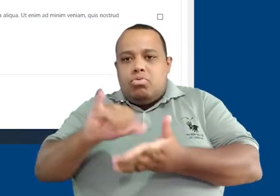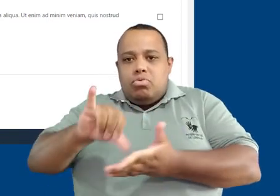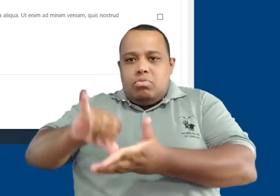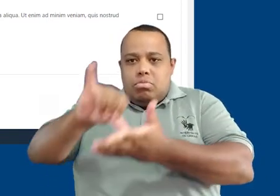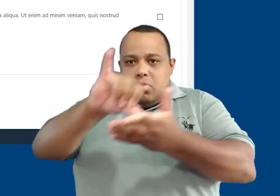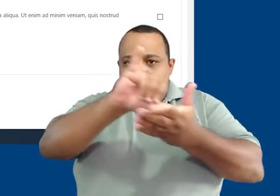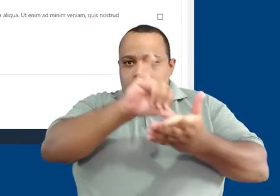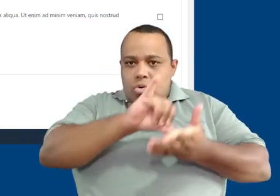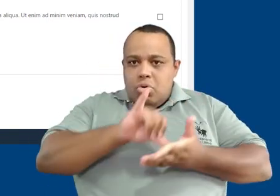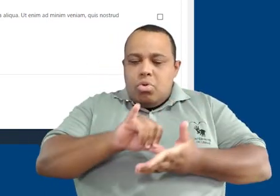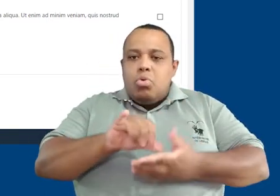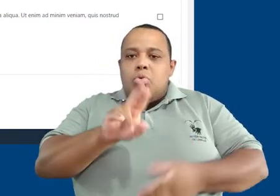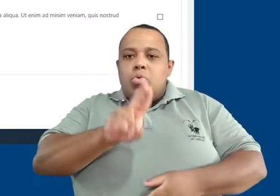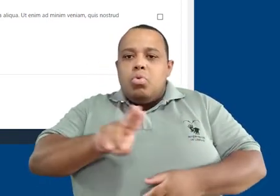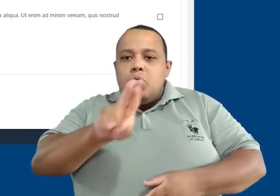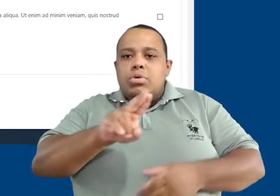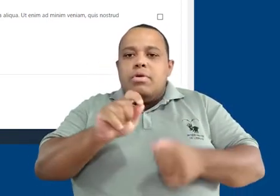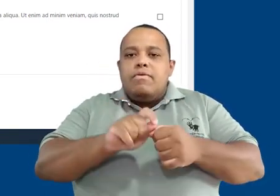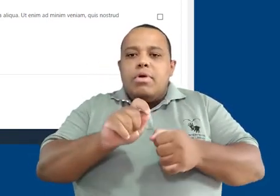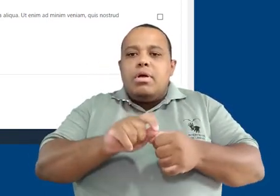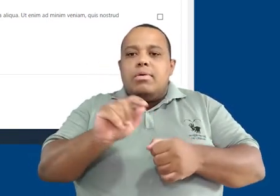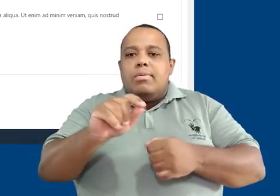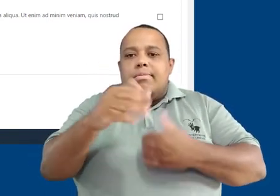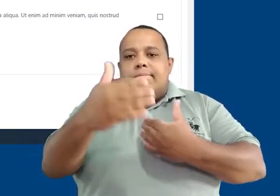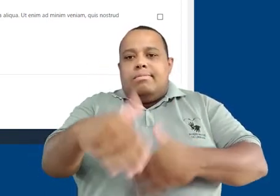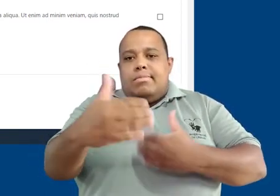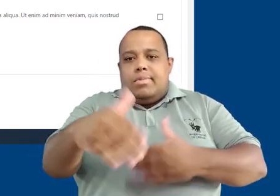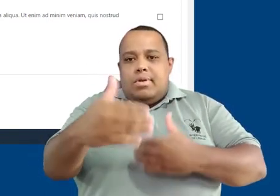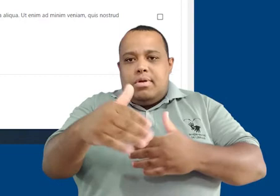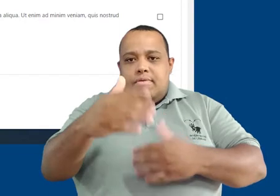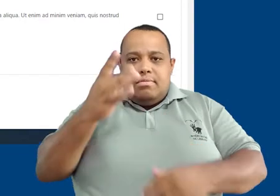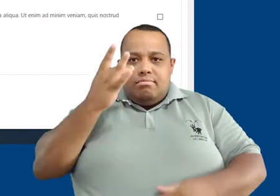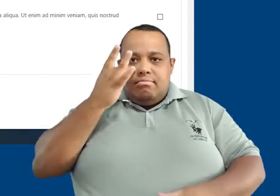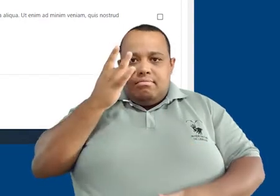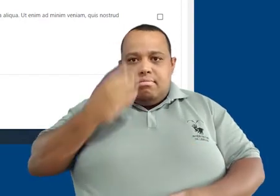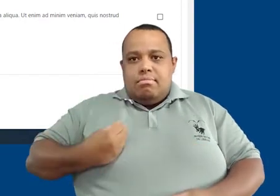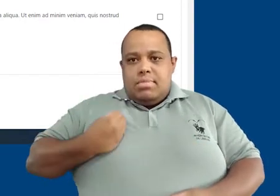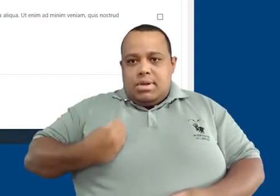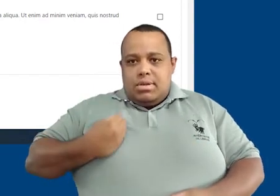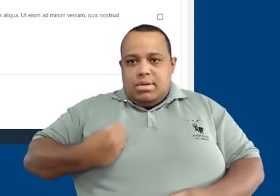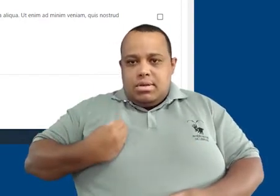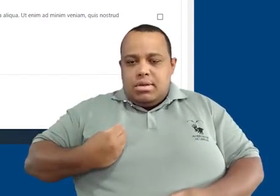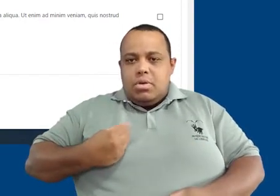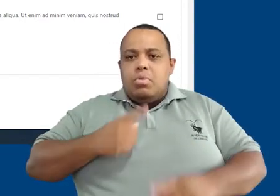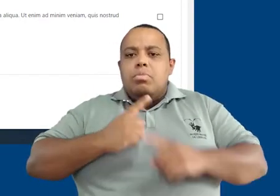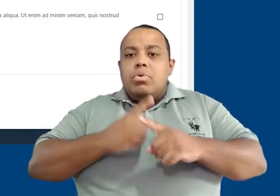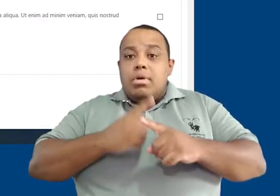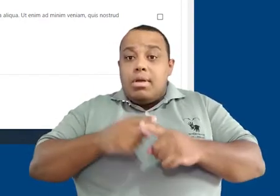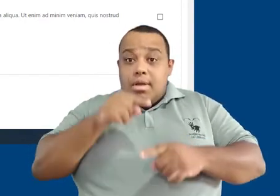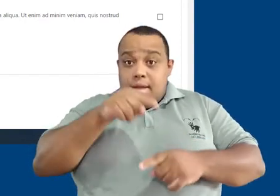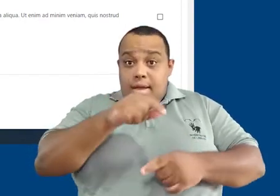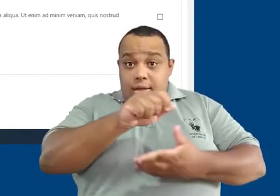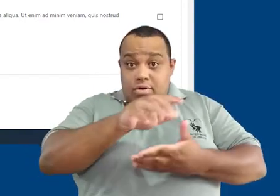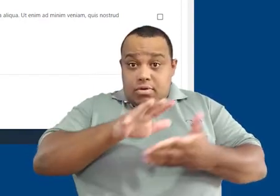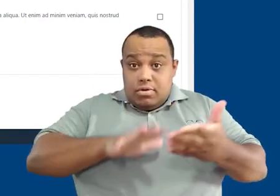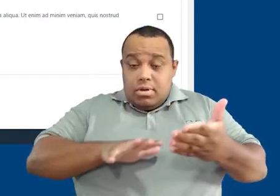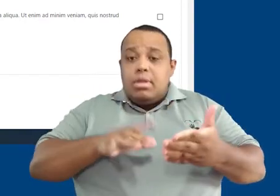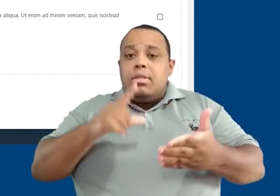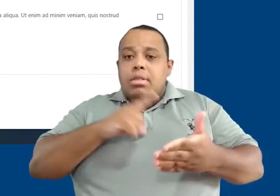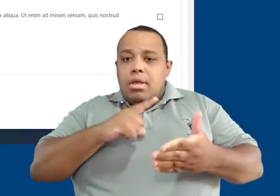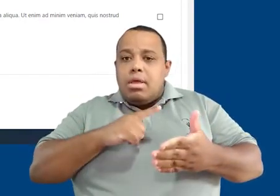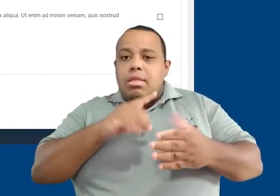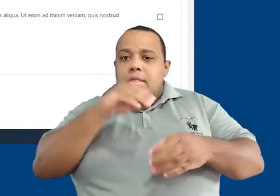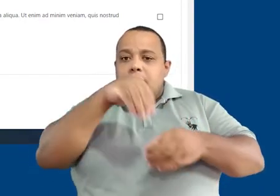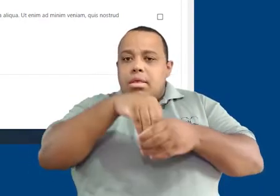polos para efetuar provas presenciais, porque a atividade do tipo questionário tem recursos